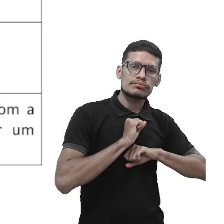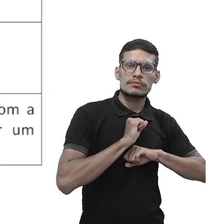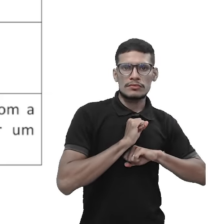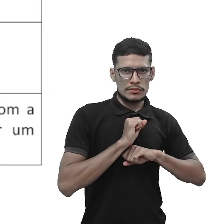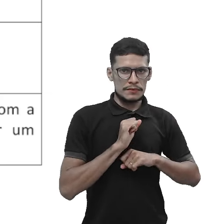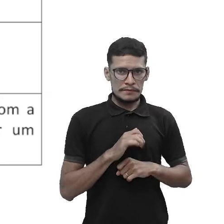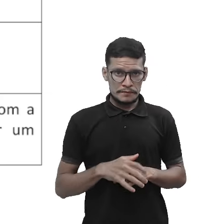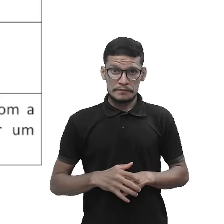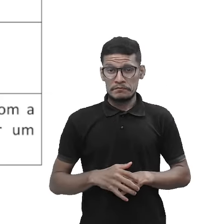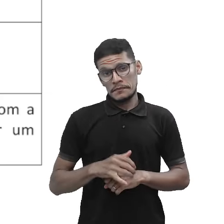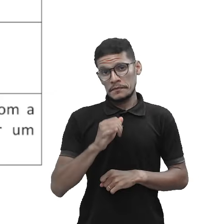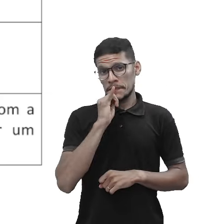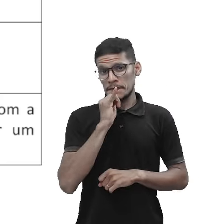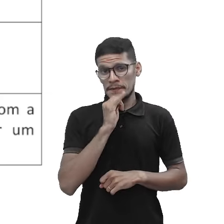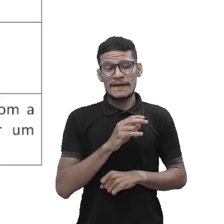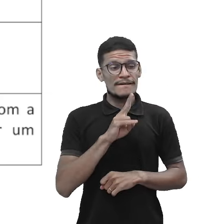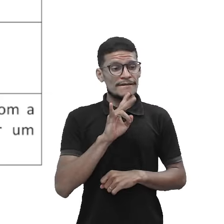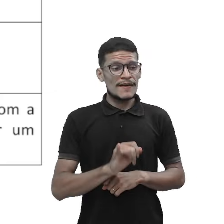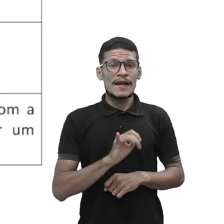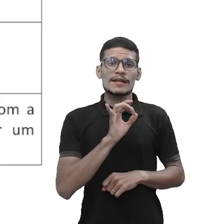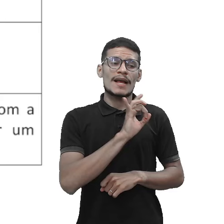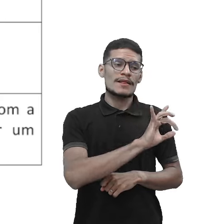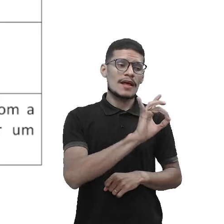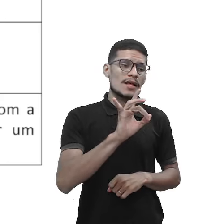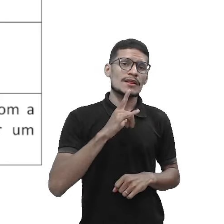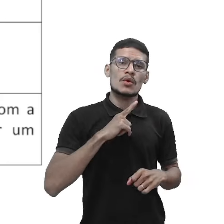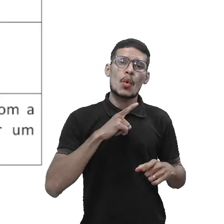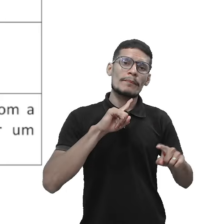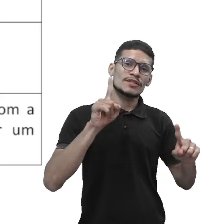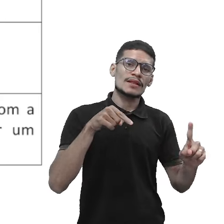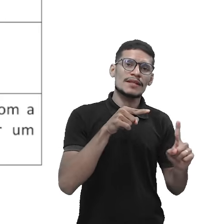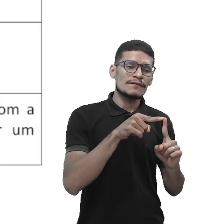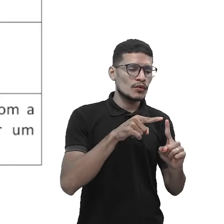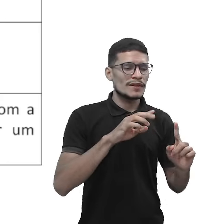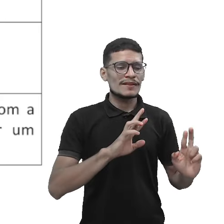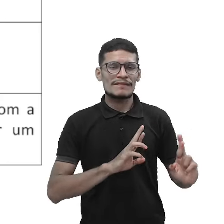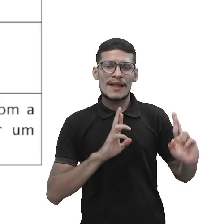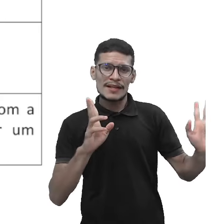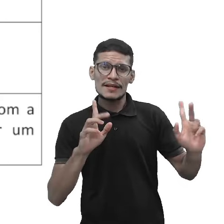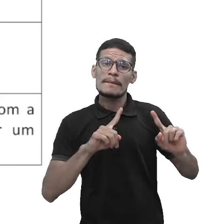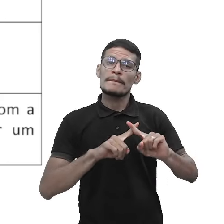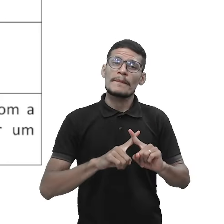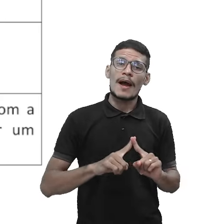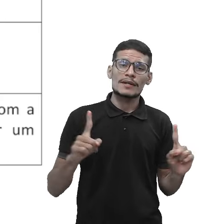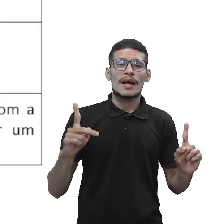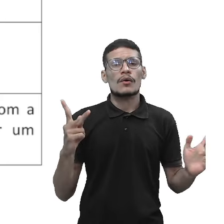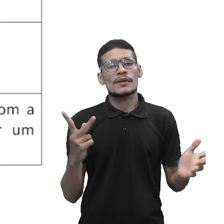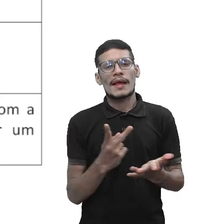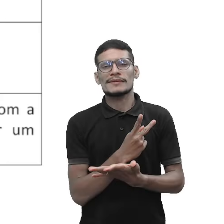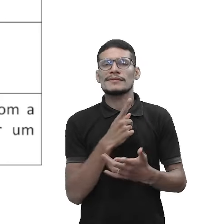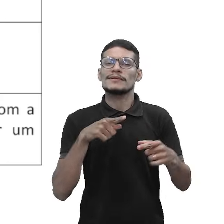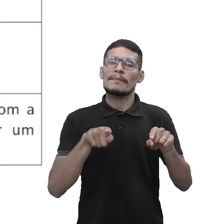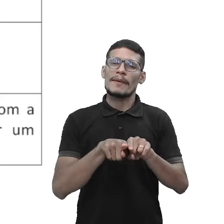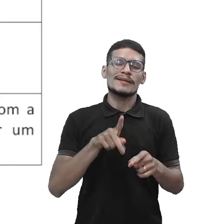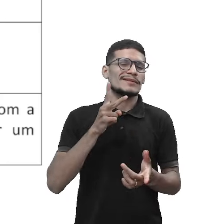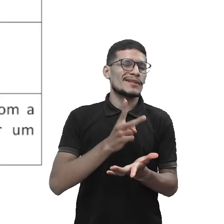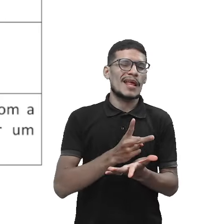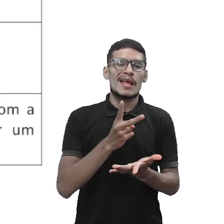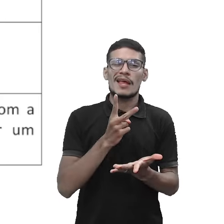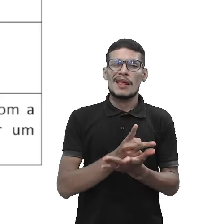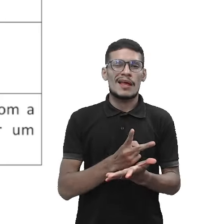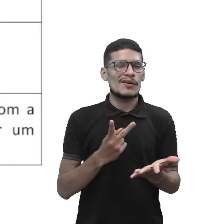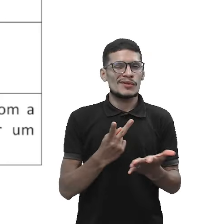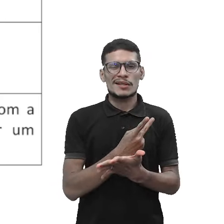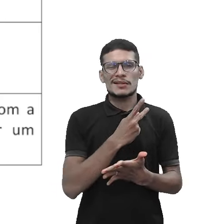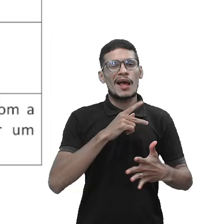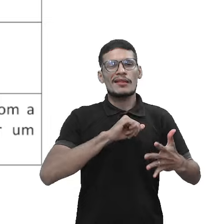Então, vamos dizer assim, vai ter cada um, tem um objetivo, vamos dizer, bem diferente da outra, mas são realizadas também com bastante frequência nas